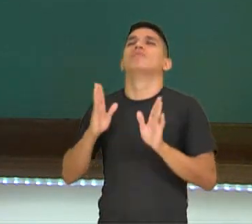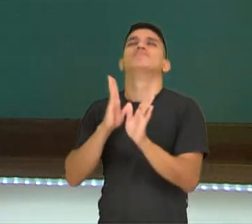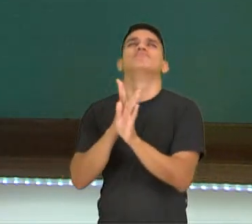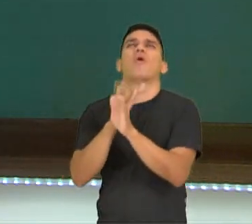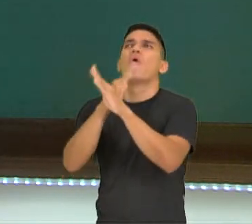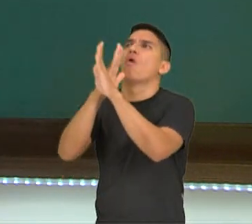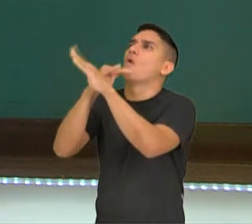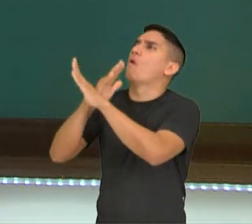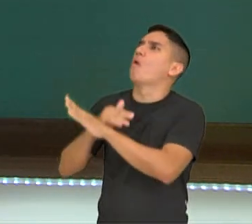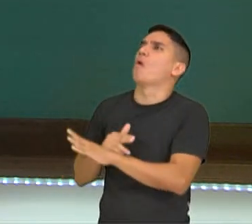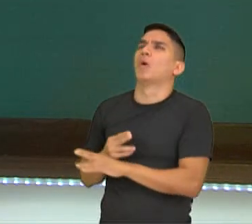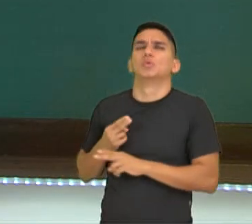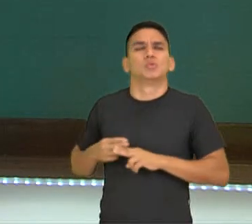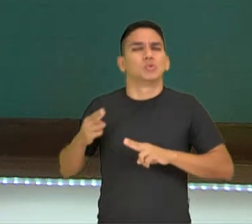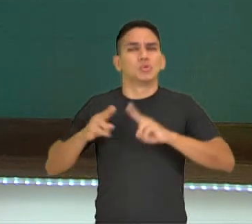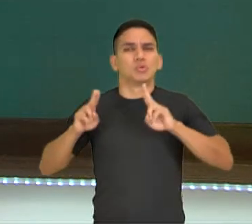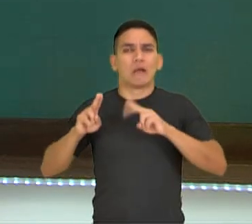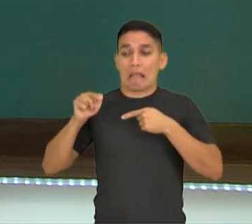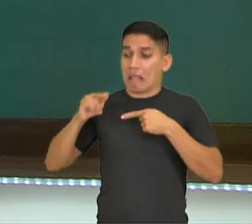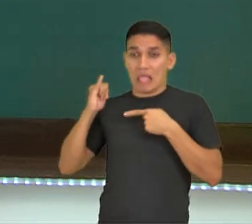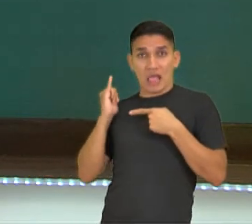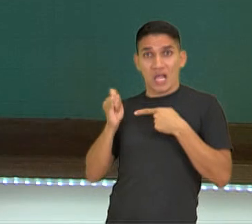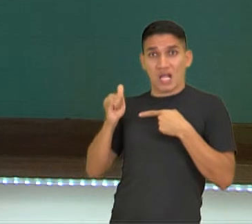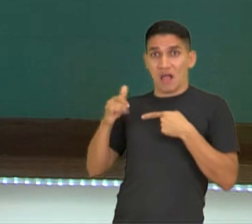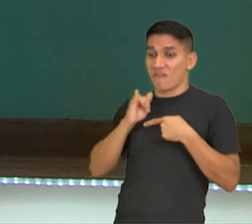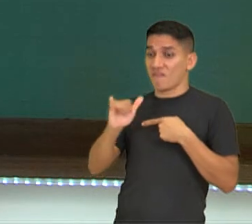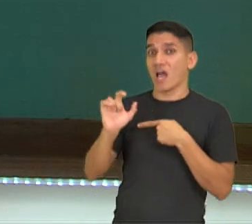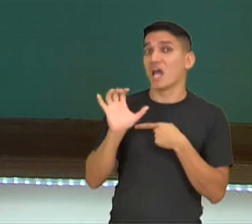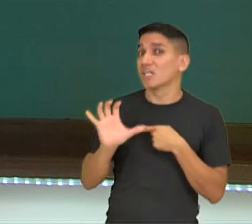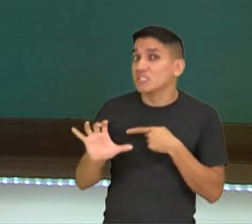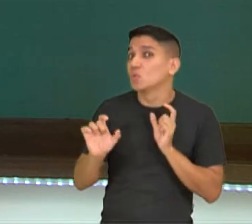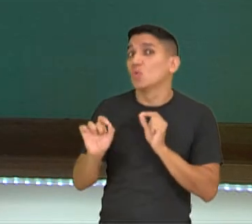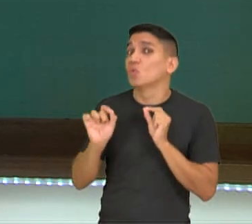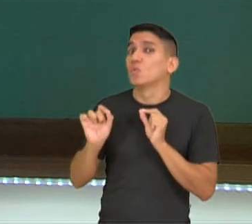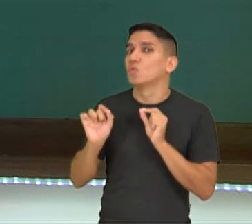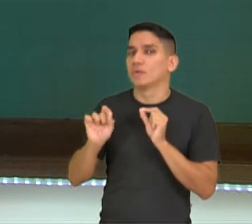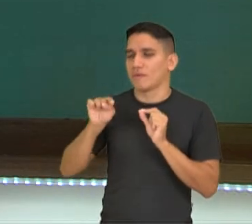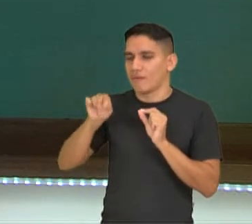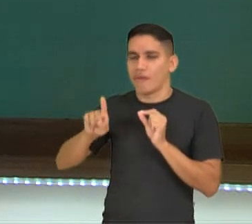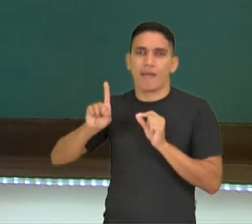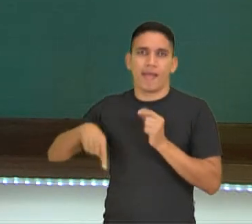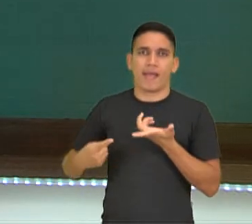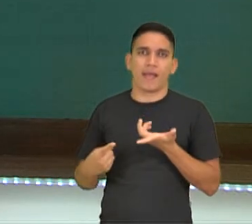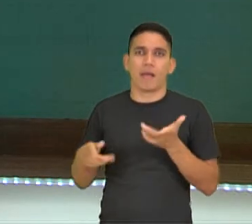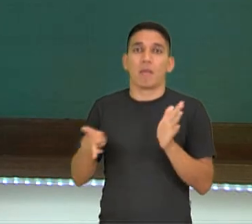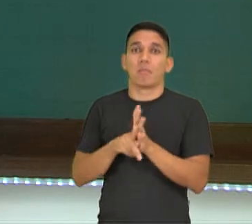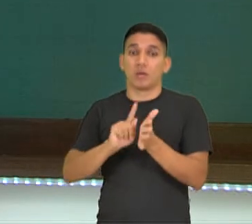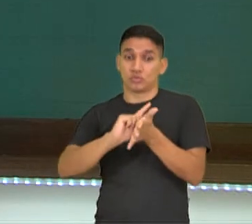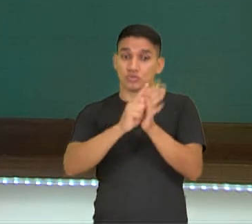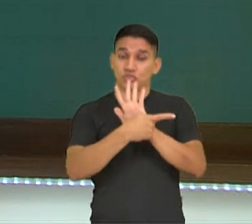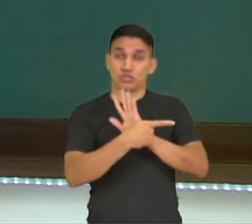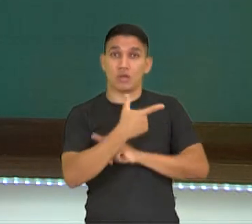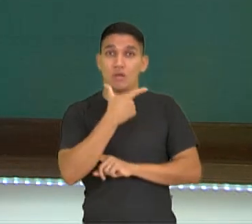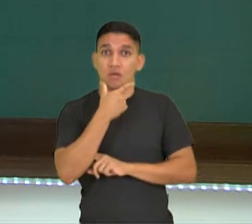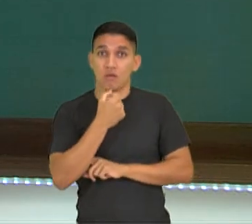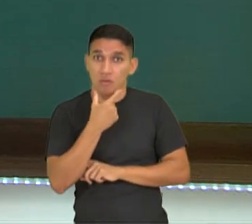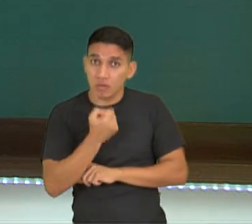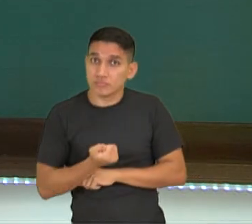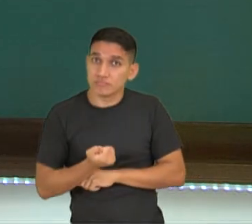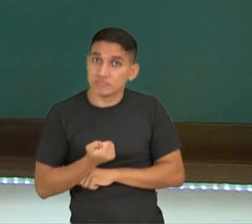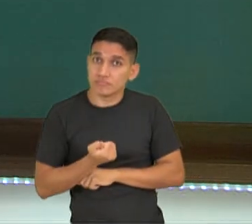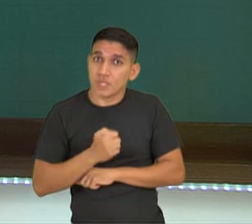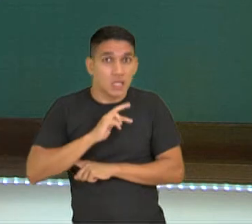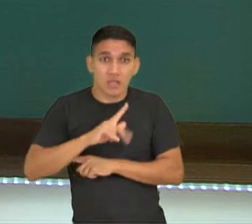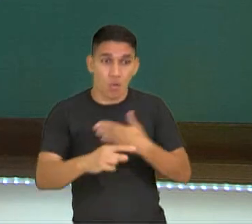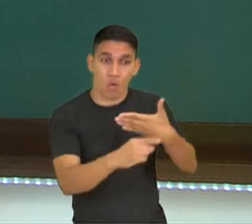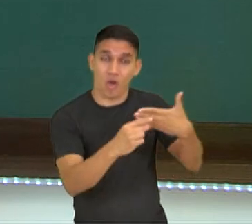Essa voz que fala, esse eu poético, provavelmente é do gênero masculino. Não